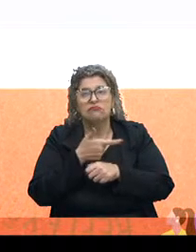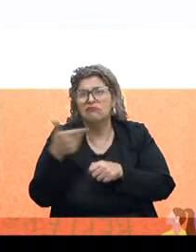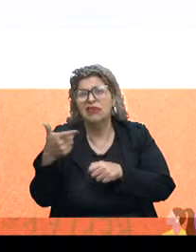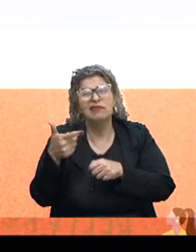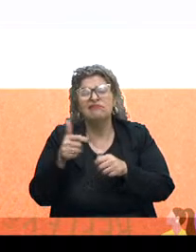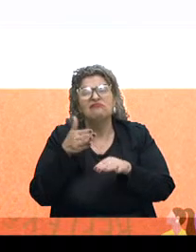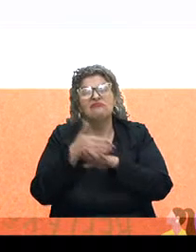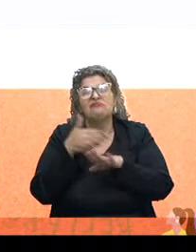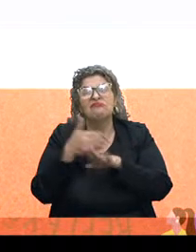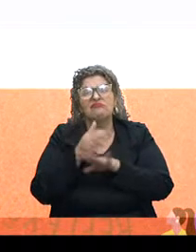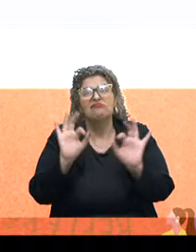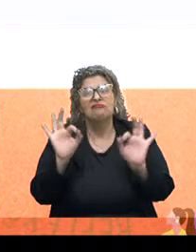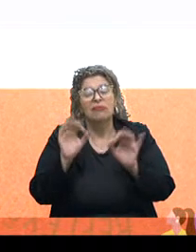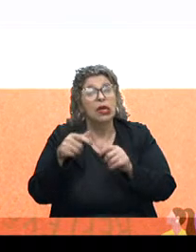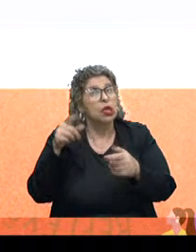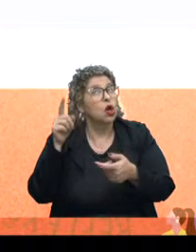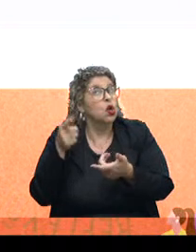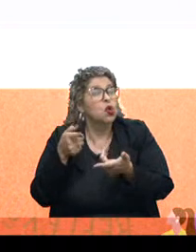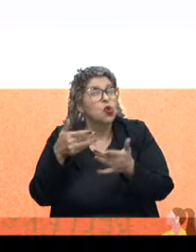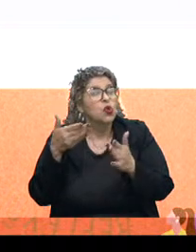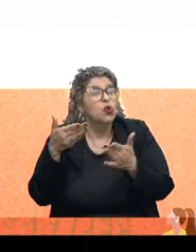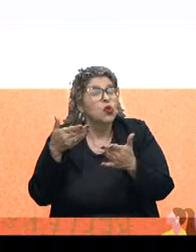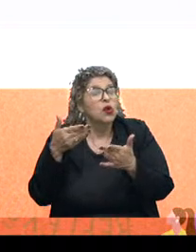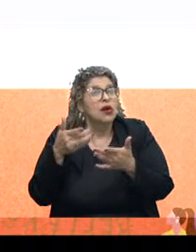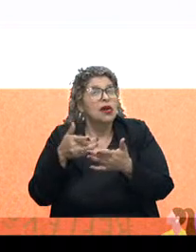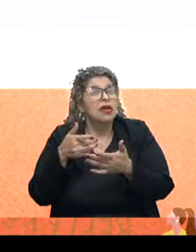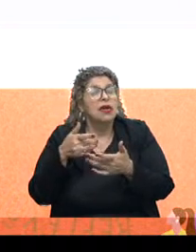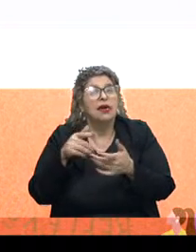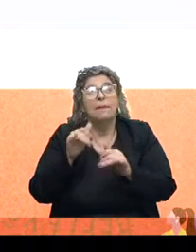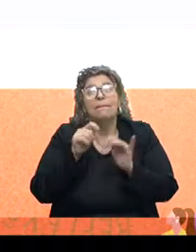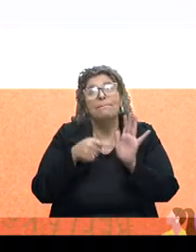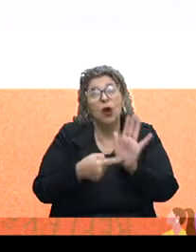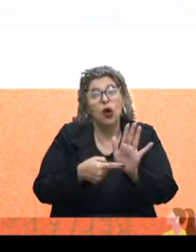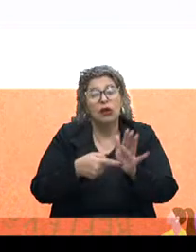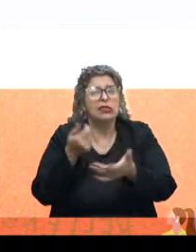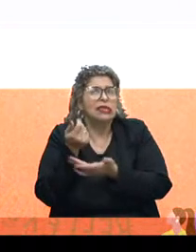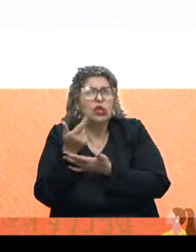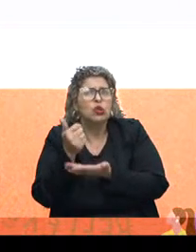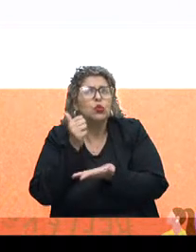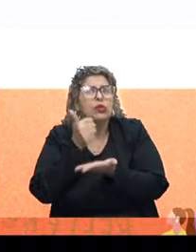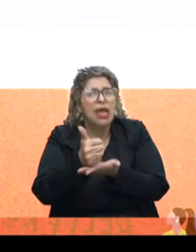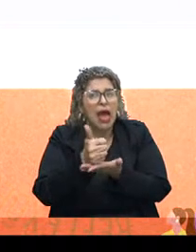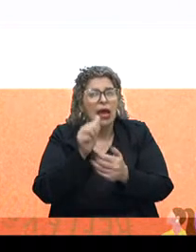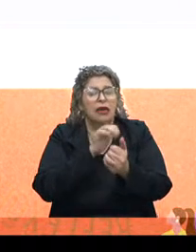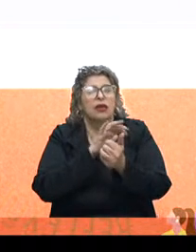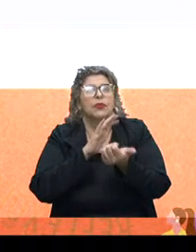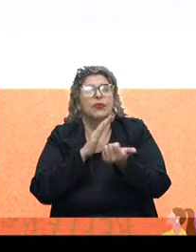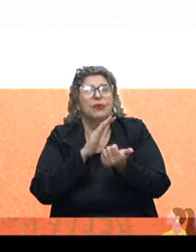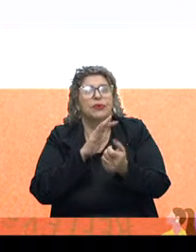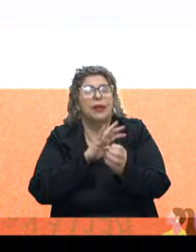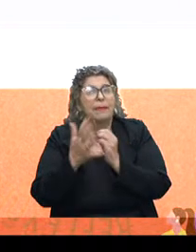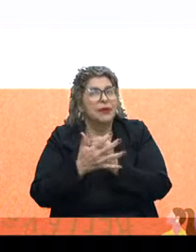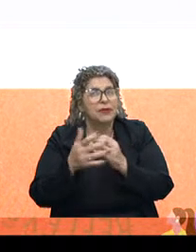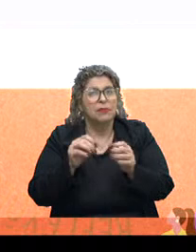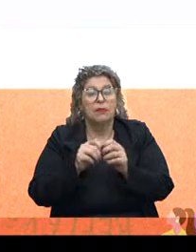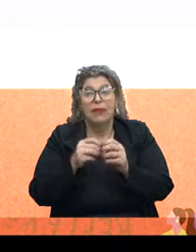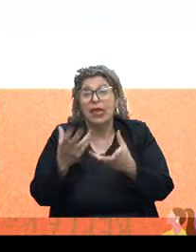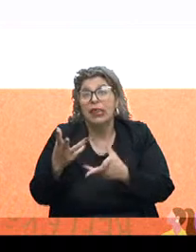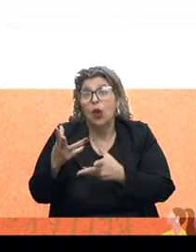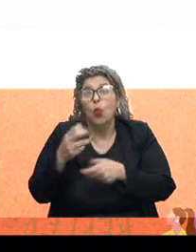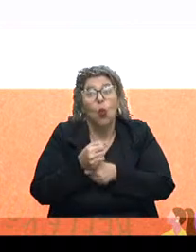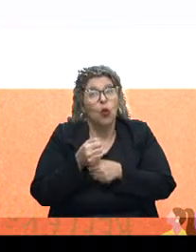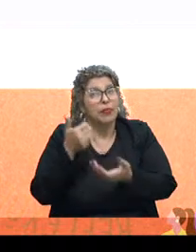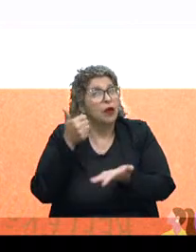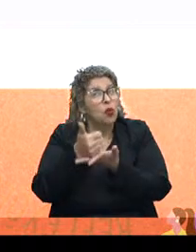envolve. isso não significa que eles não doaram dinheiro durante a pandemia. Só que, na maioria, não contabiliza como